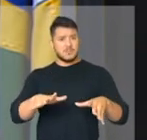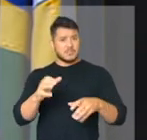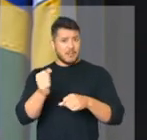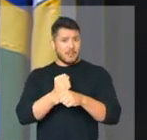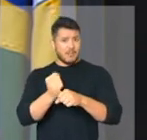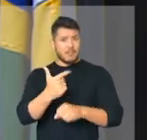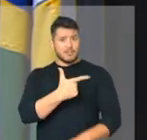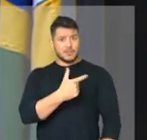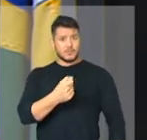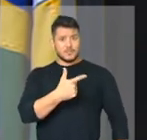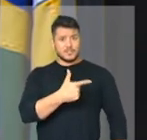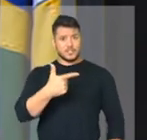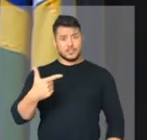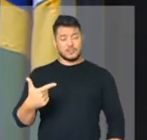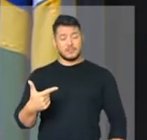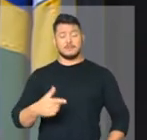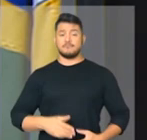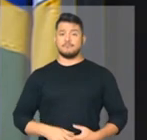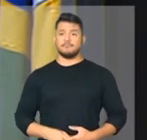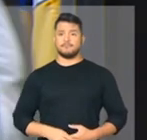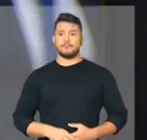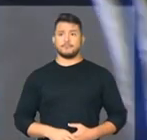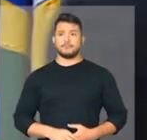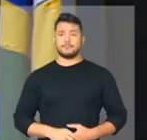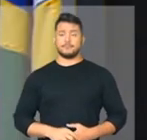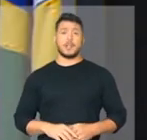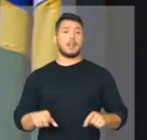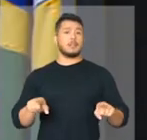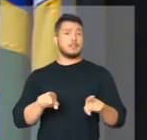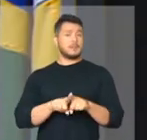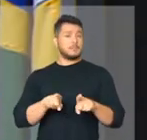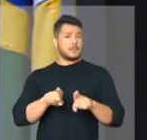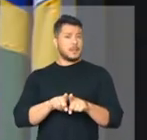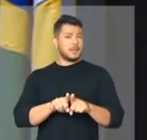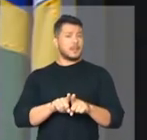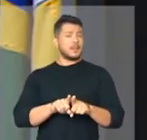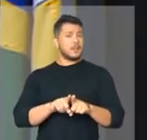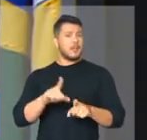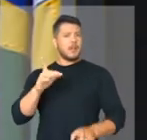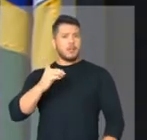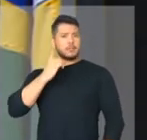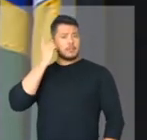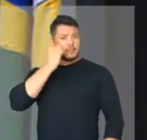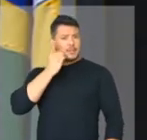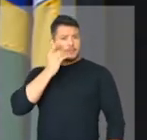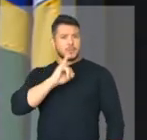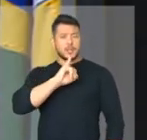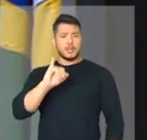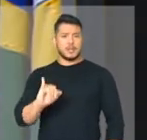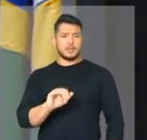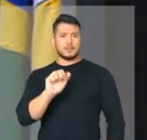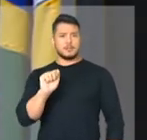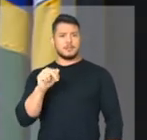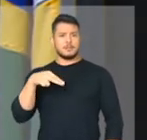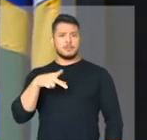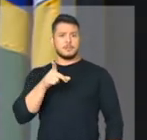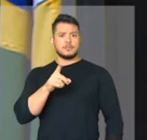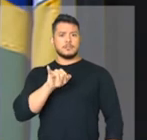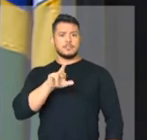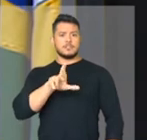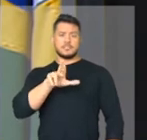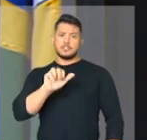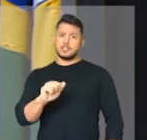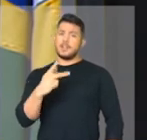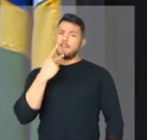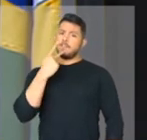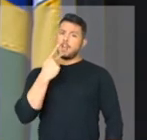E ouvi também aqui a mesma deputada falando que o governo tem feito uma